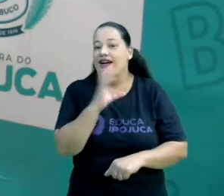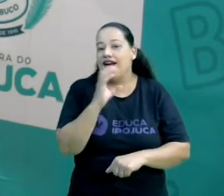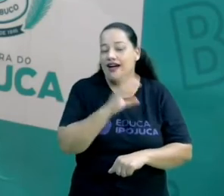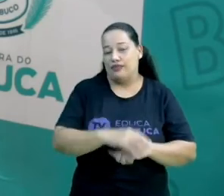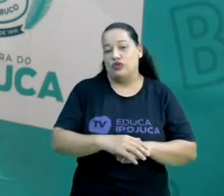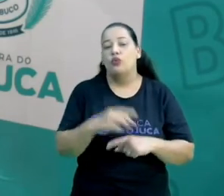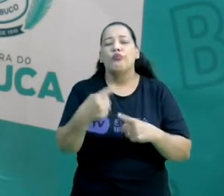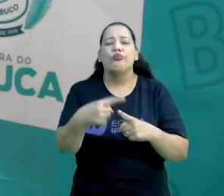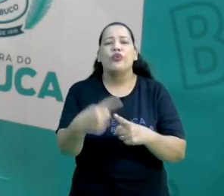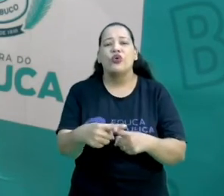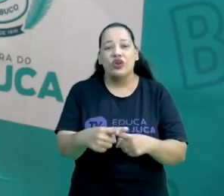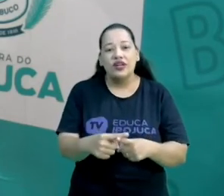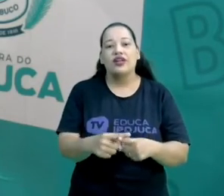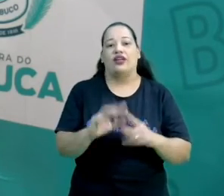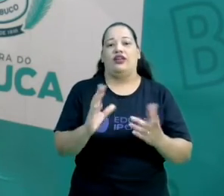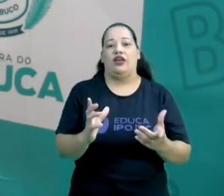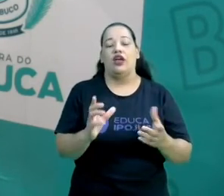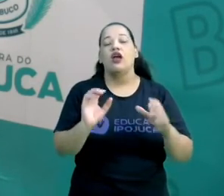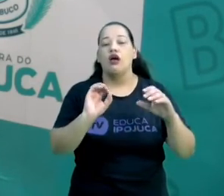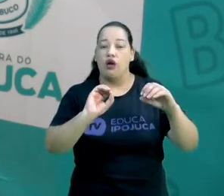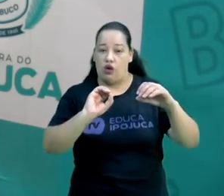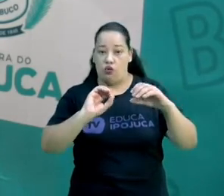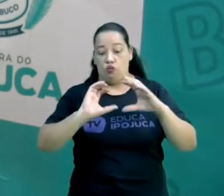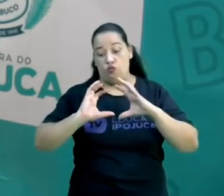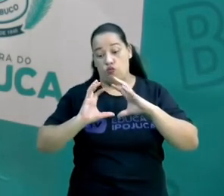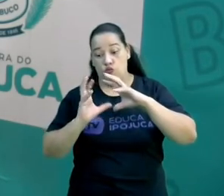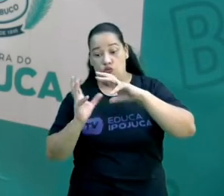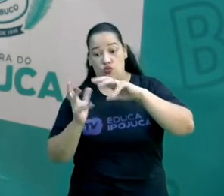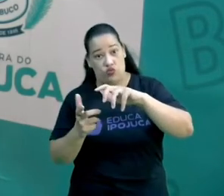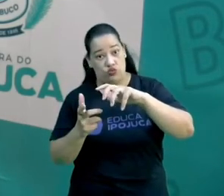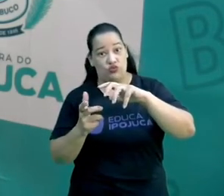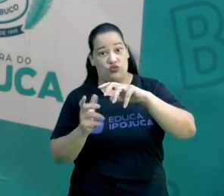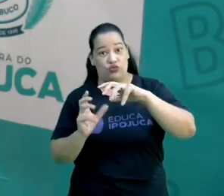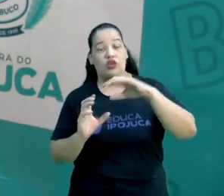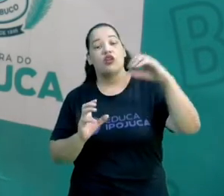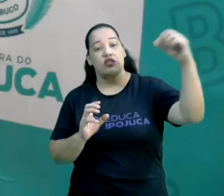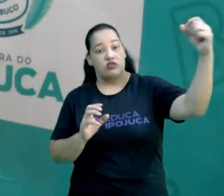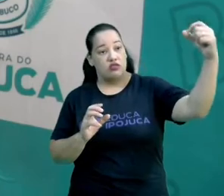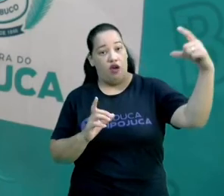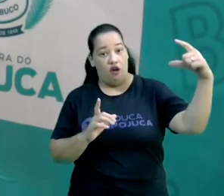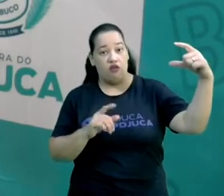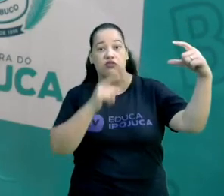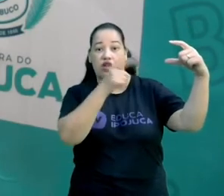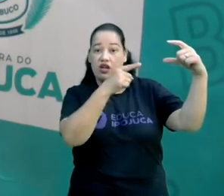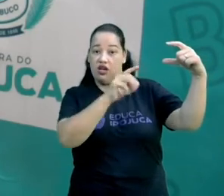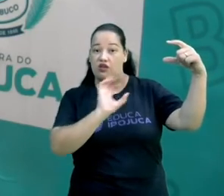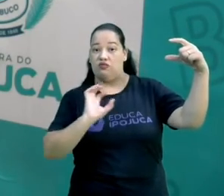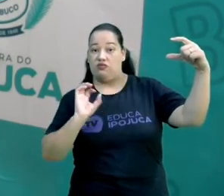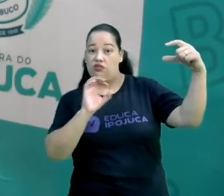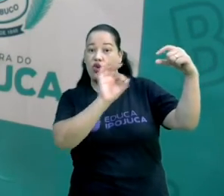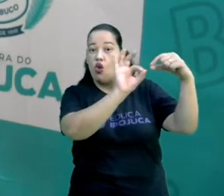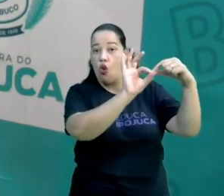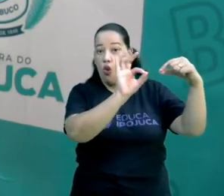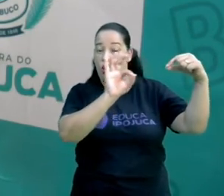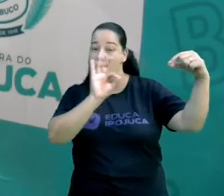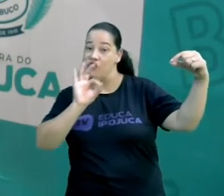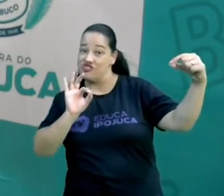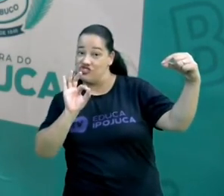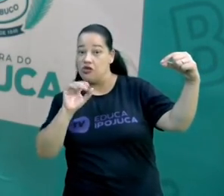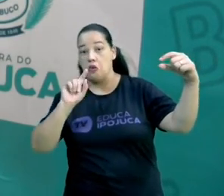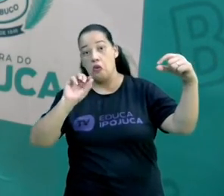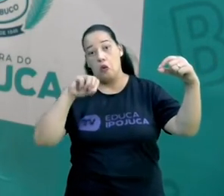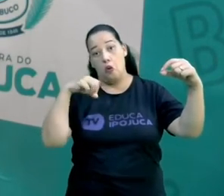do planeta em sua órbita, que fica mais próxima ou mais longe